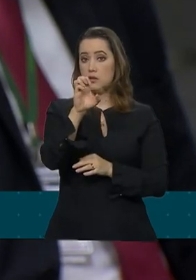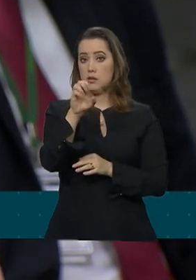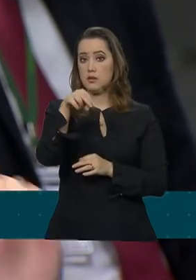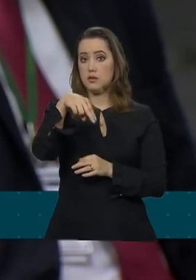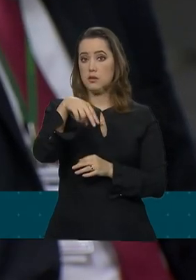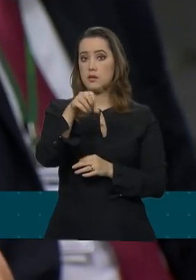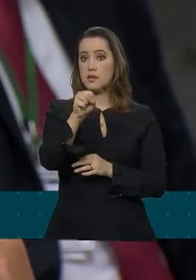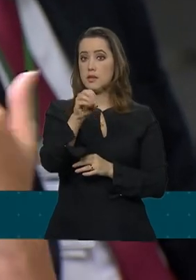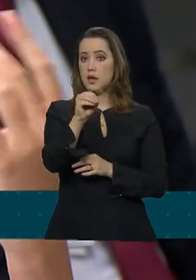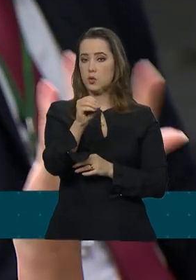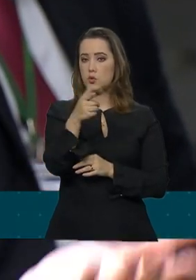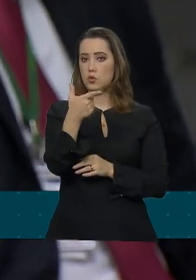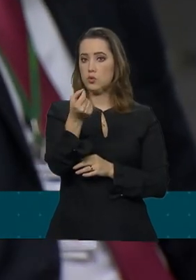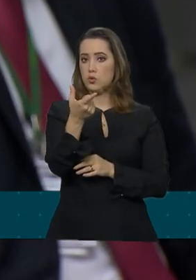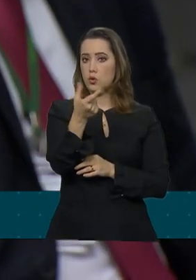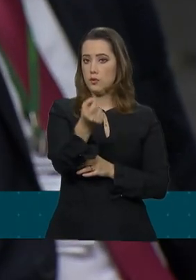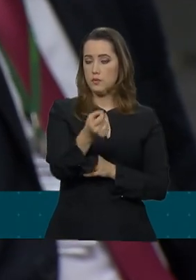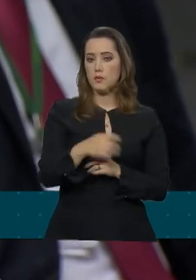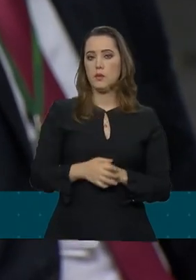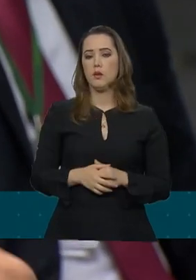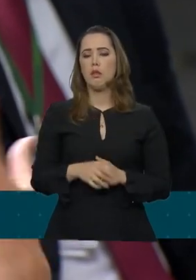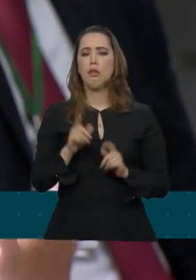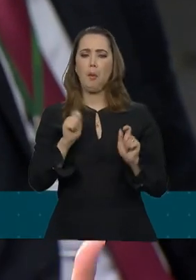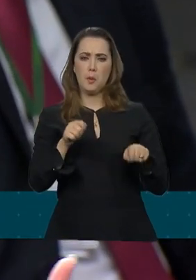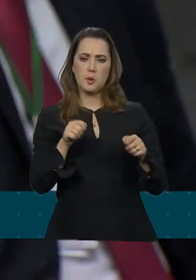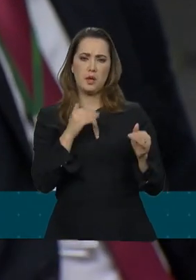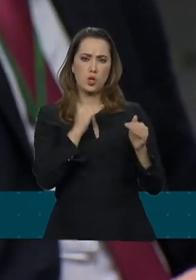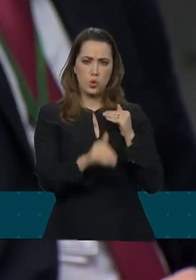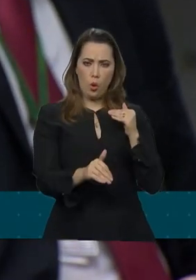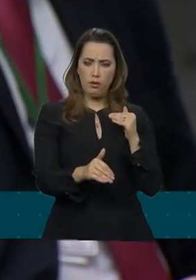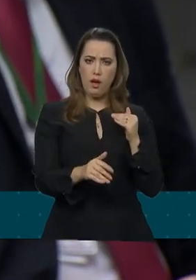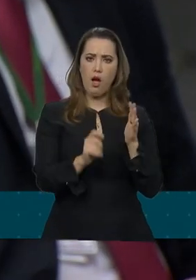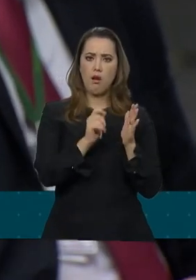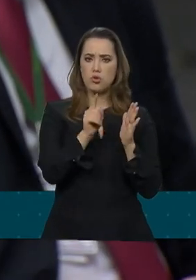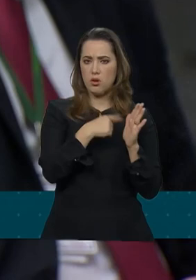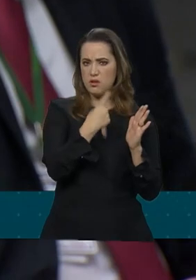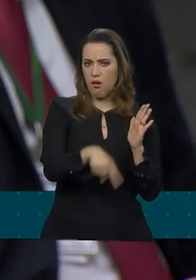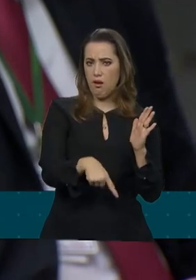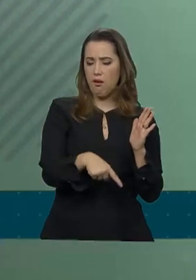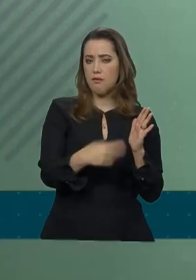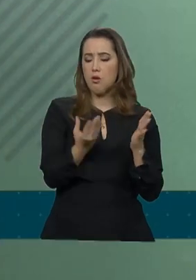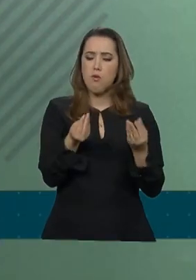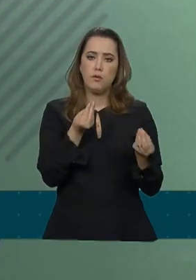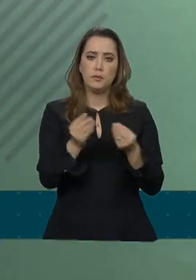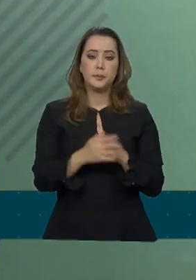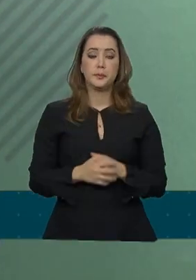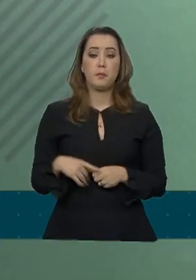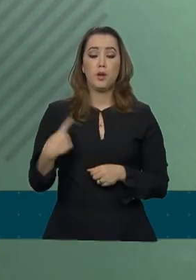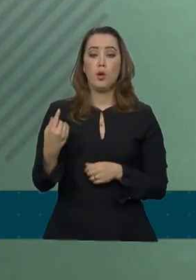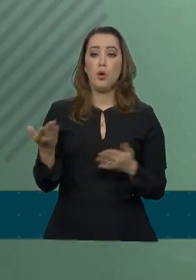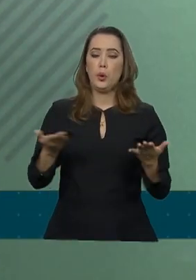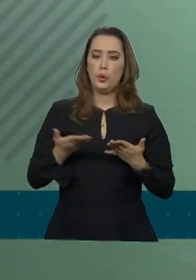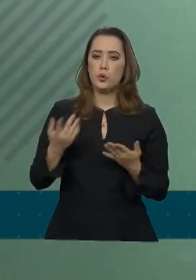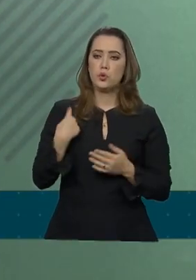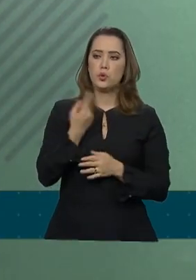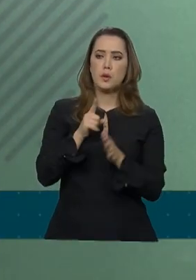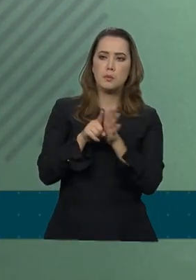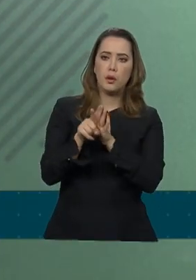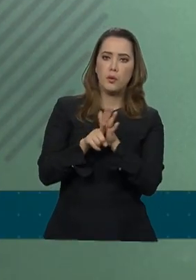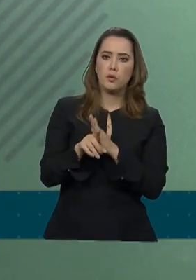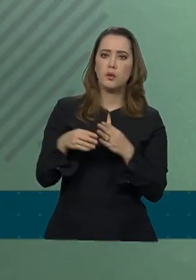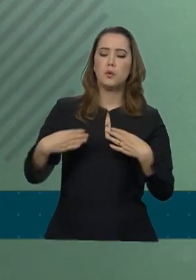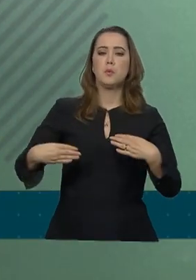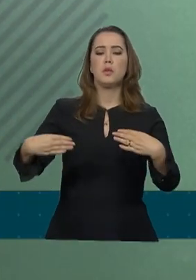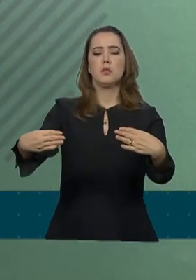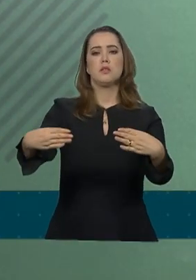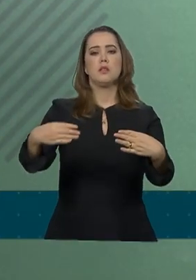saber se existe uma tendência ao veto. Já se pode afirmar isso? Hoje nós consultamos o Ministério da